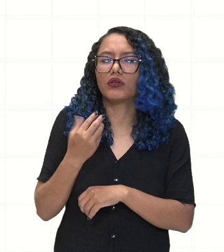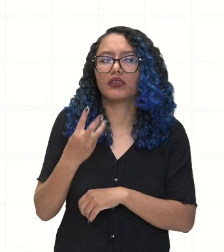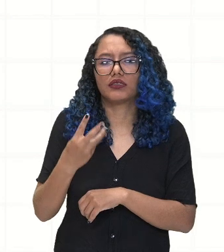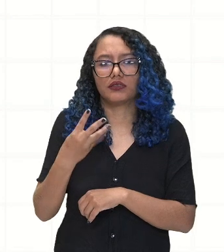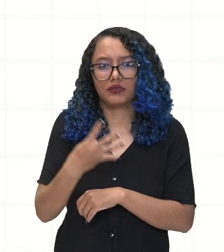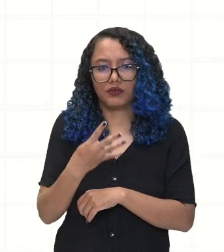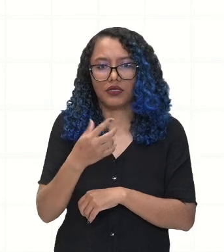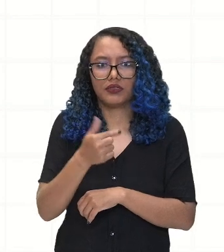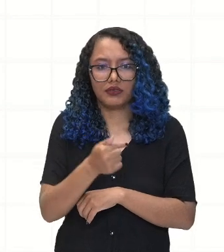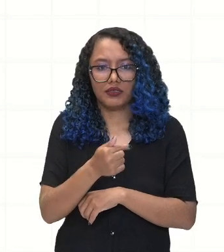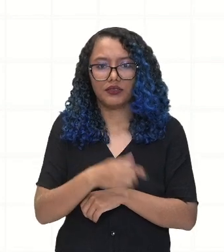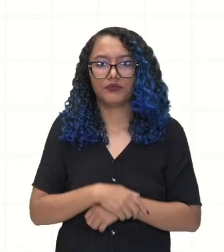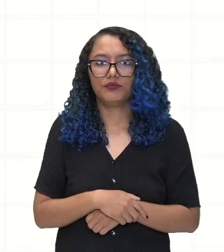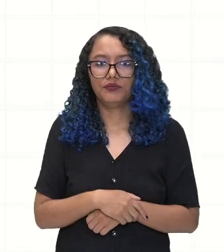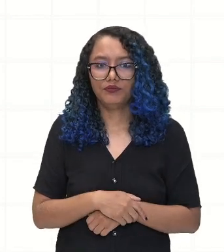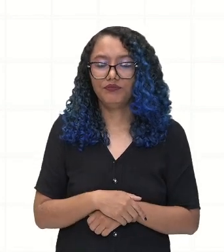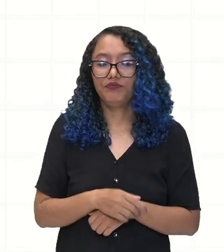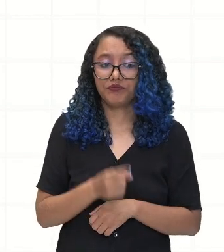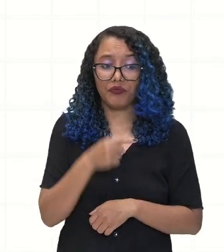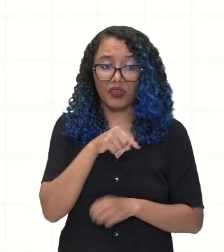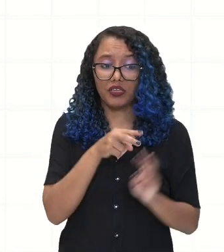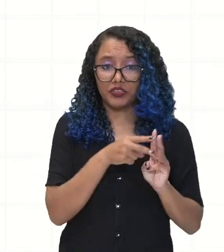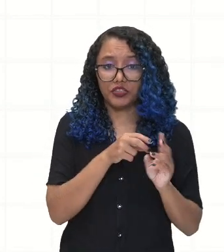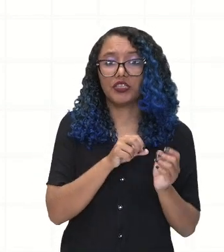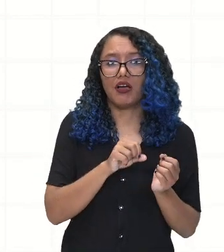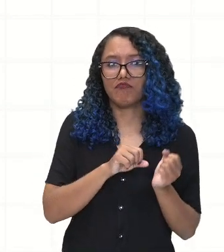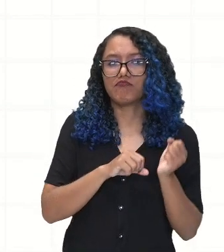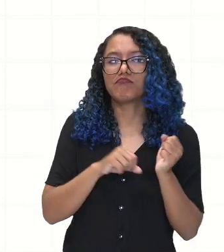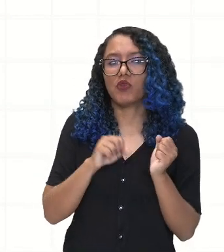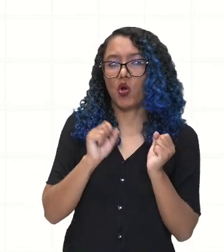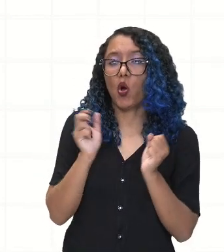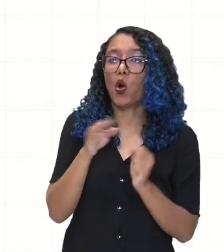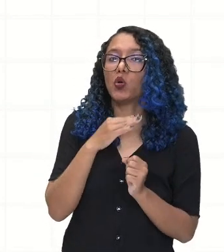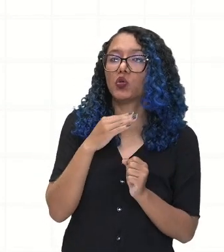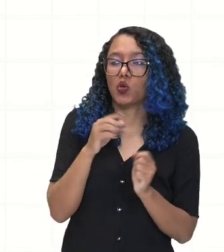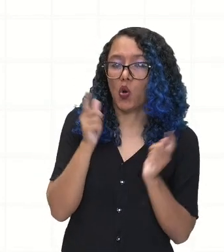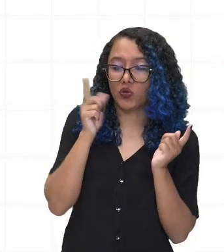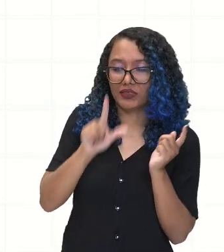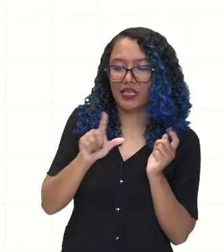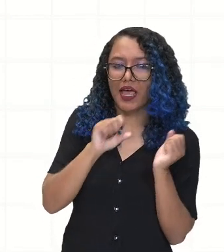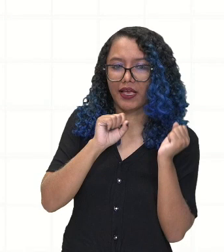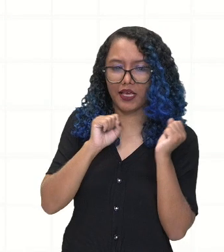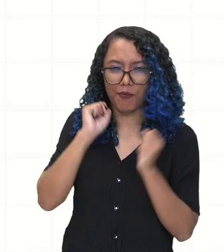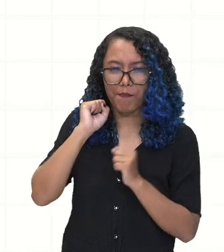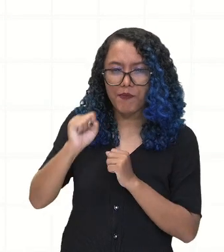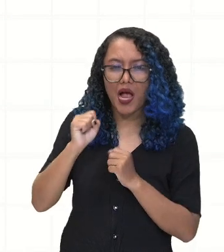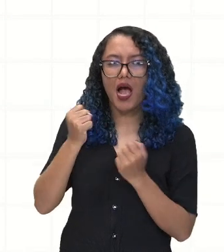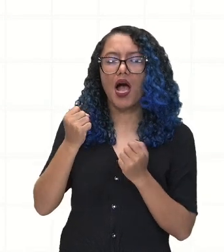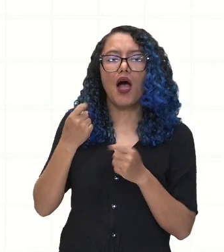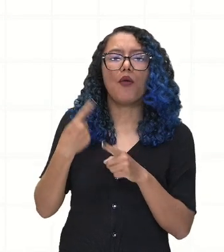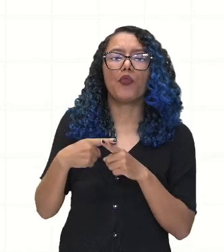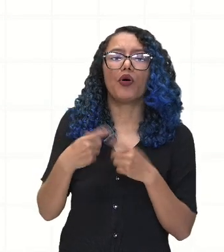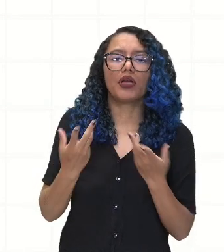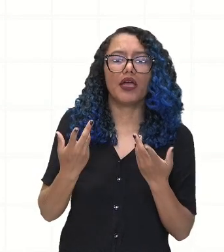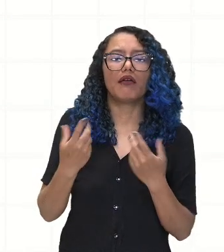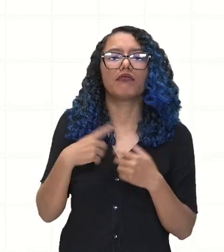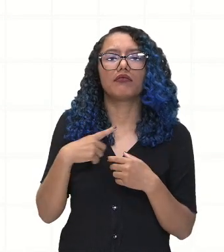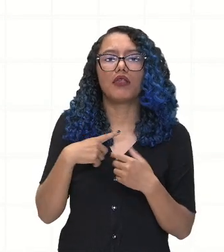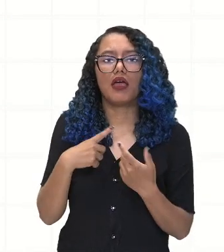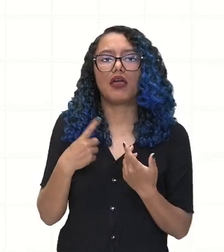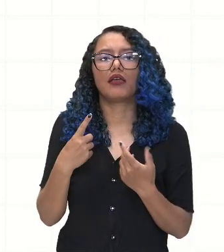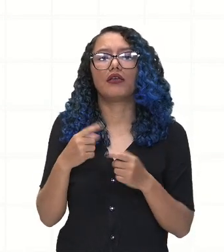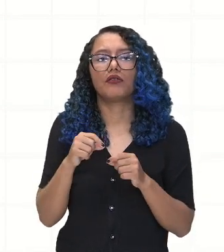conseguir matar esses 347 colonos por conta ali de disputa comercial pelo controle de